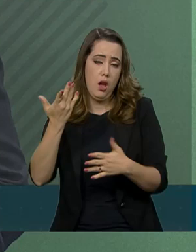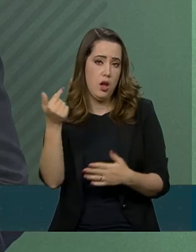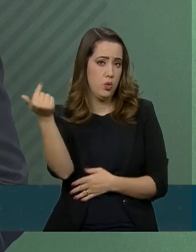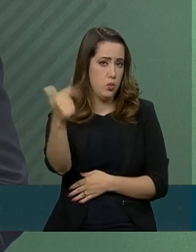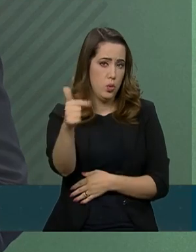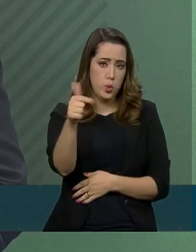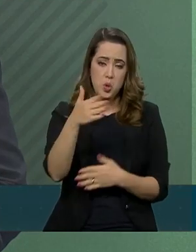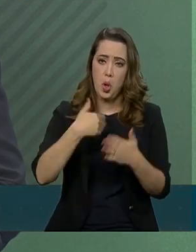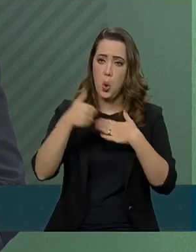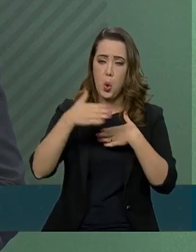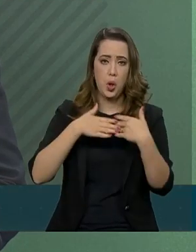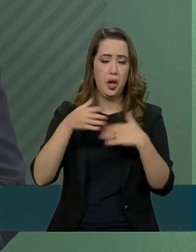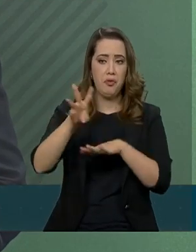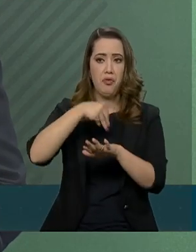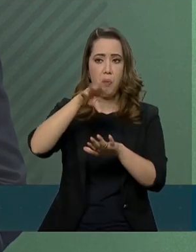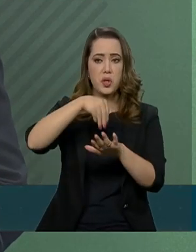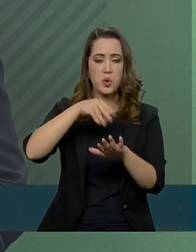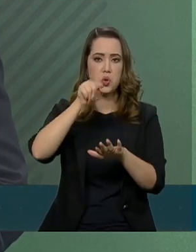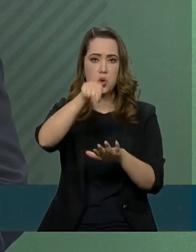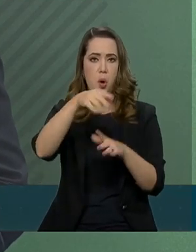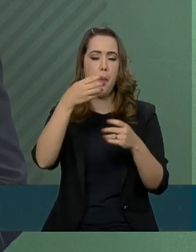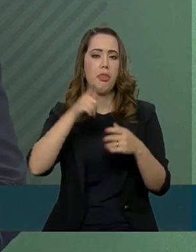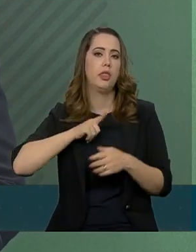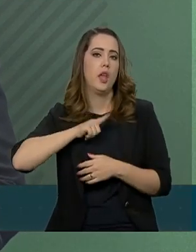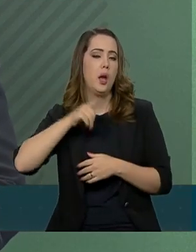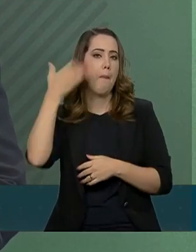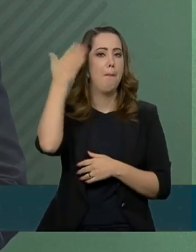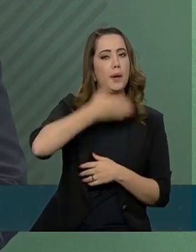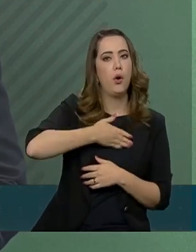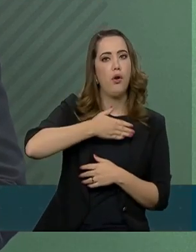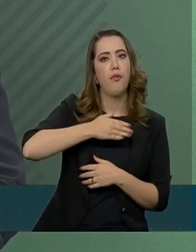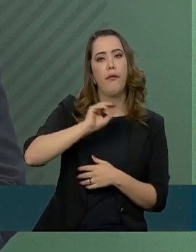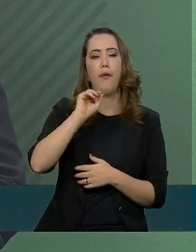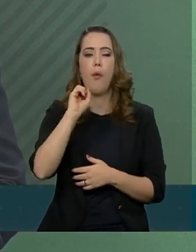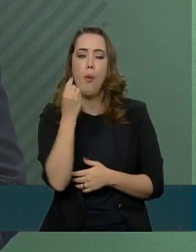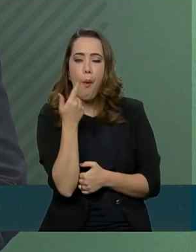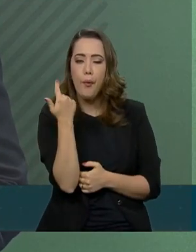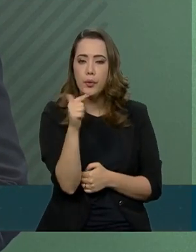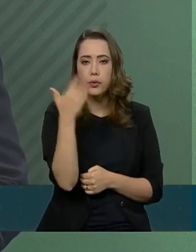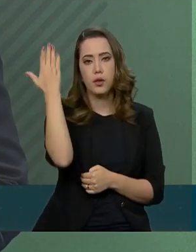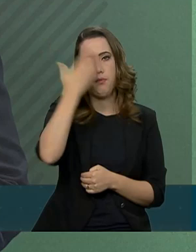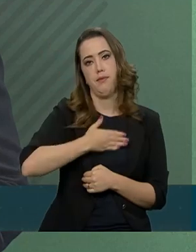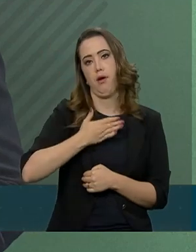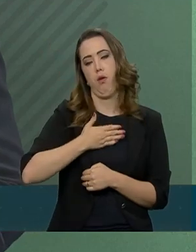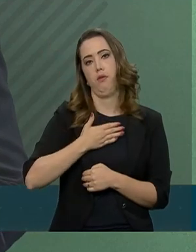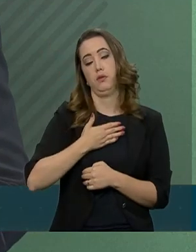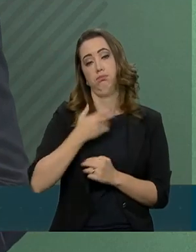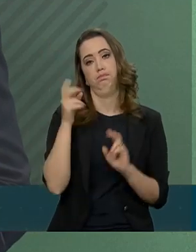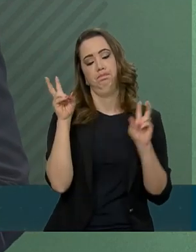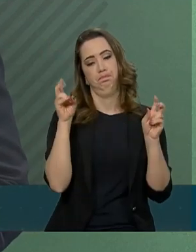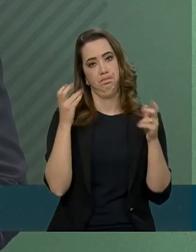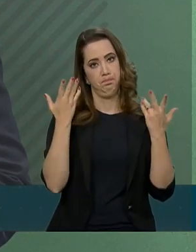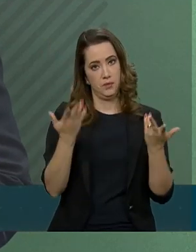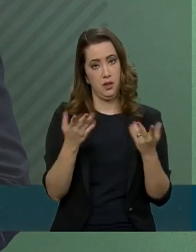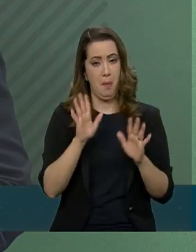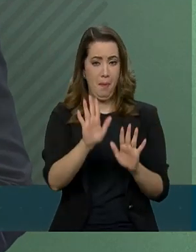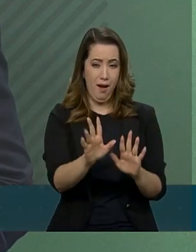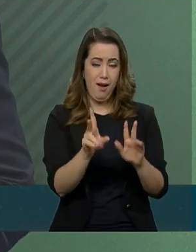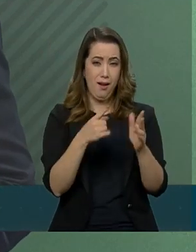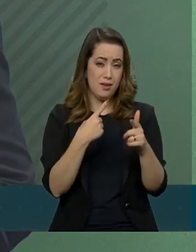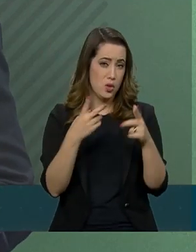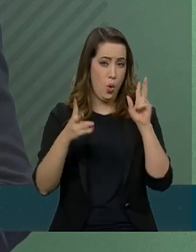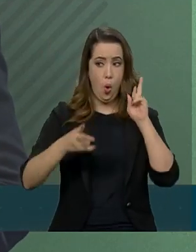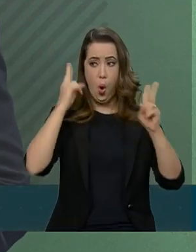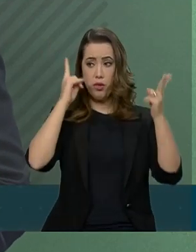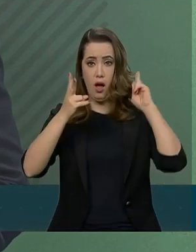específico, qualquer informação com relação a possuir ou não possuir a informação sobre isto. Com relação à questão de cortar o cabelo, o